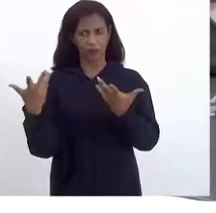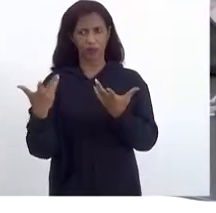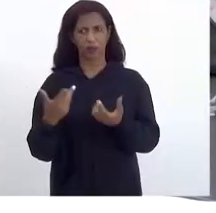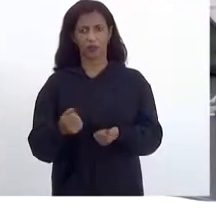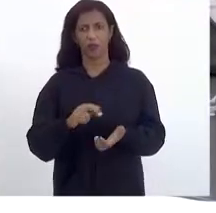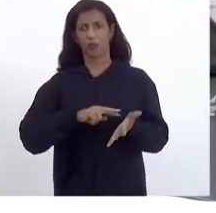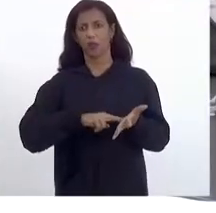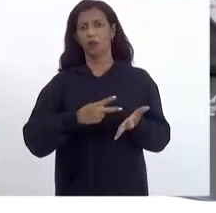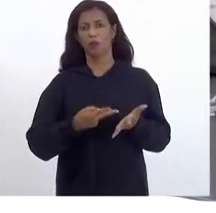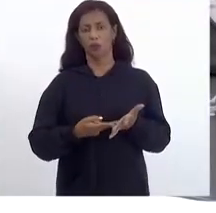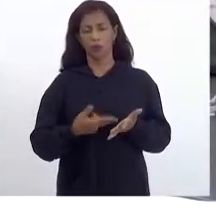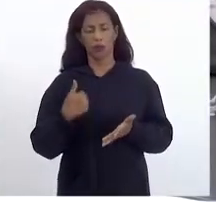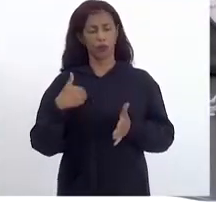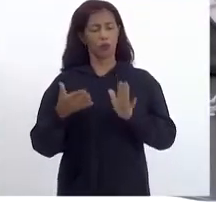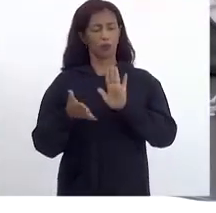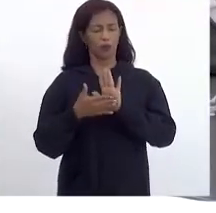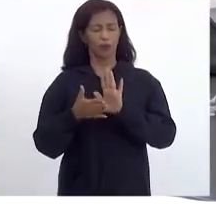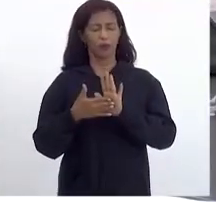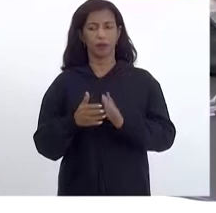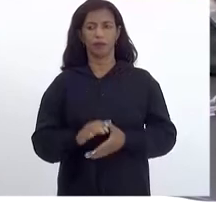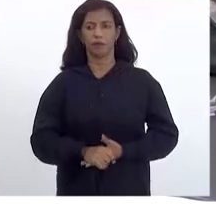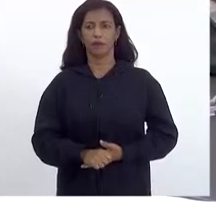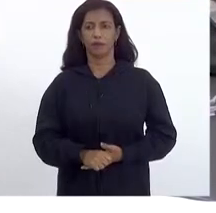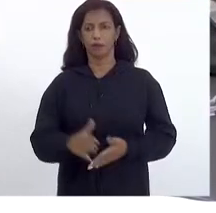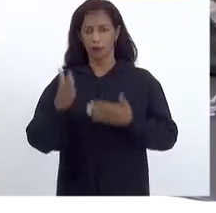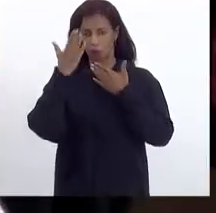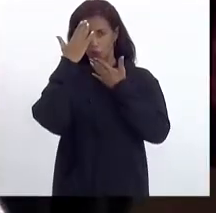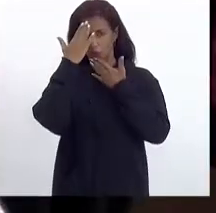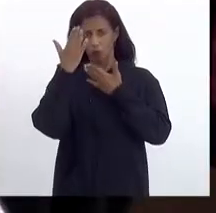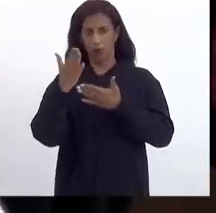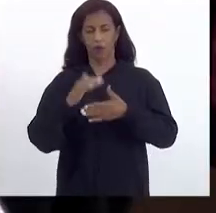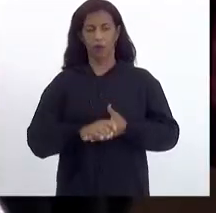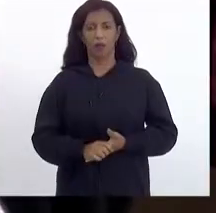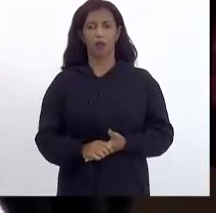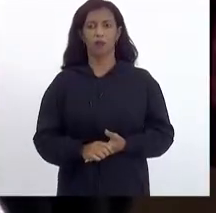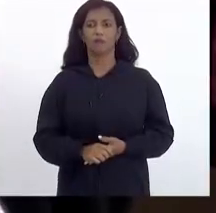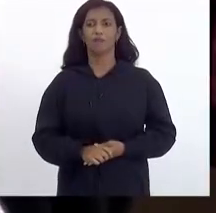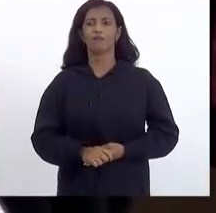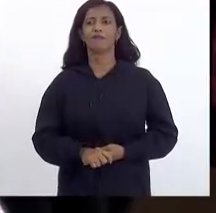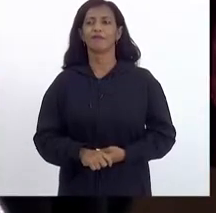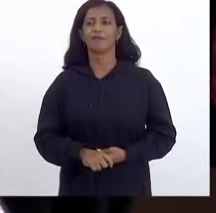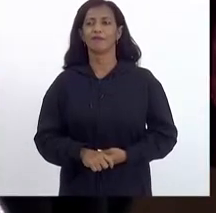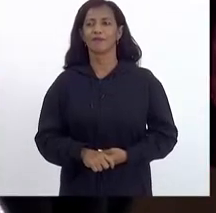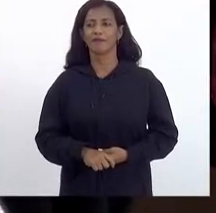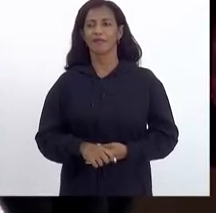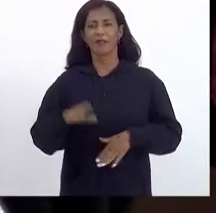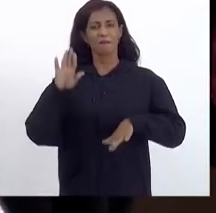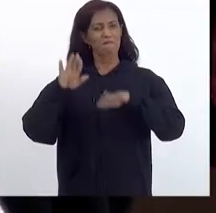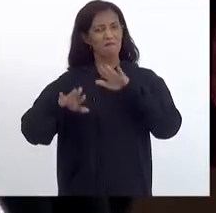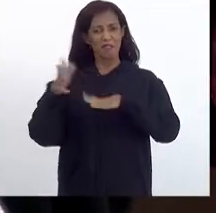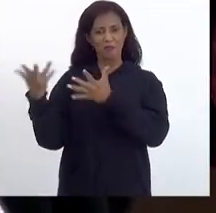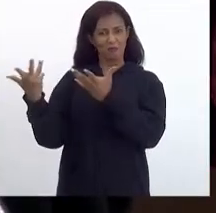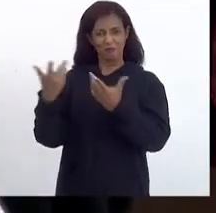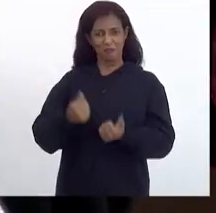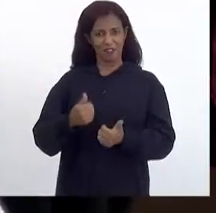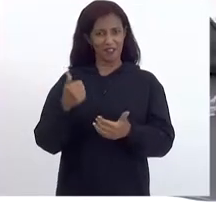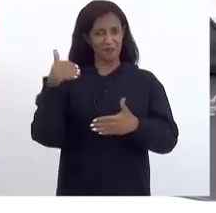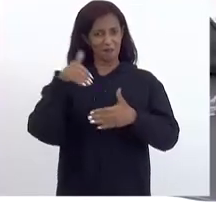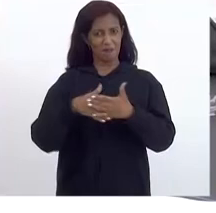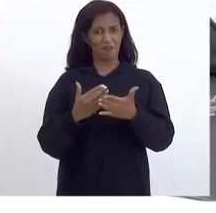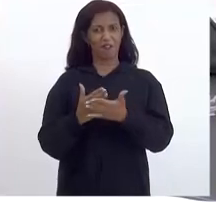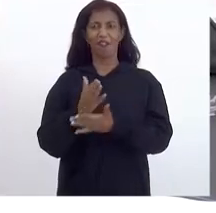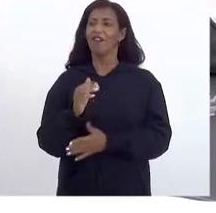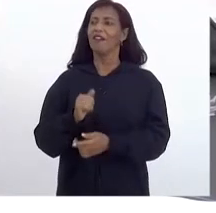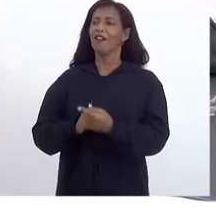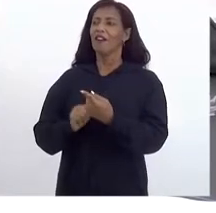alteração sugerida, no meu parecer. Então, obrigado. Meu voto é favorável, já o era, mesmo que não fosse acolhido. Com o voto, deputado